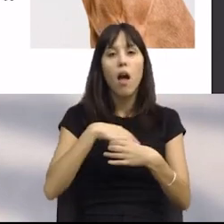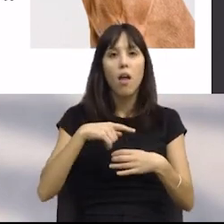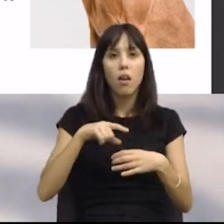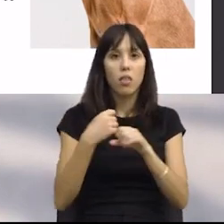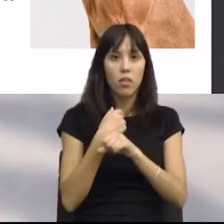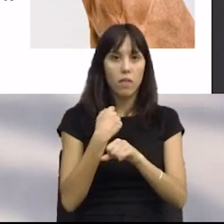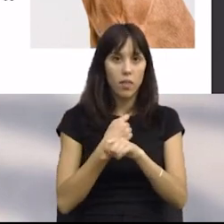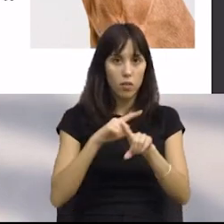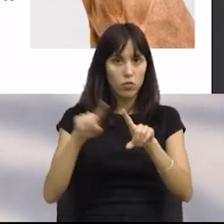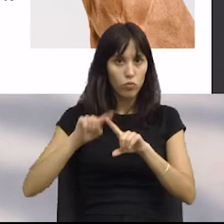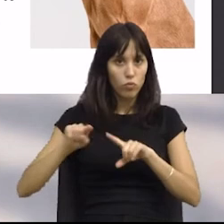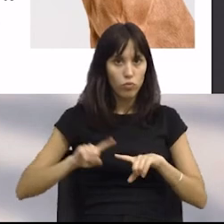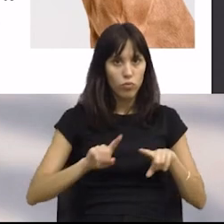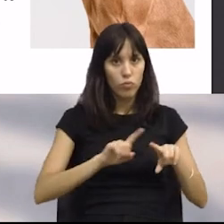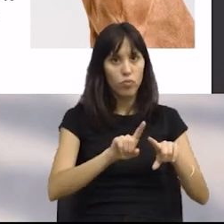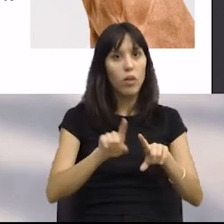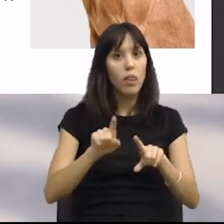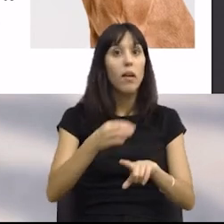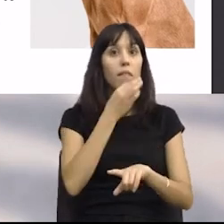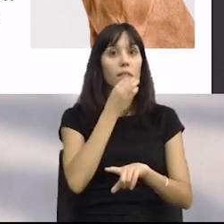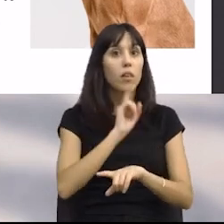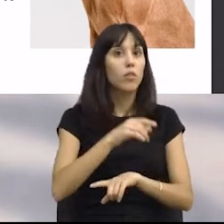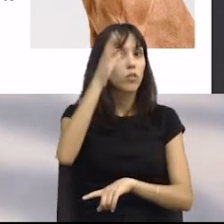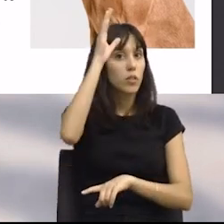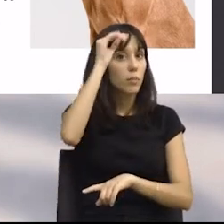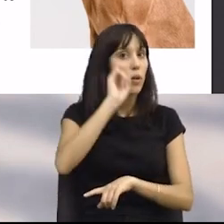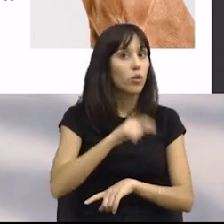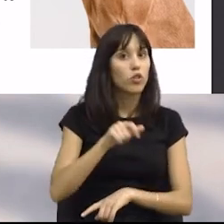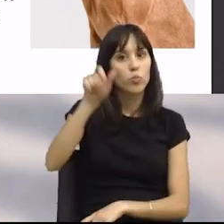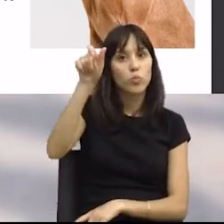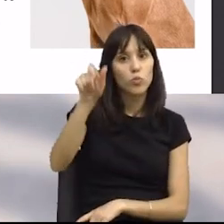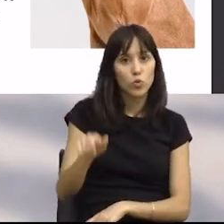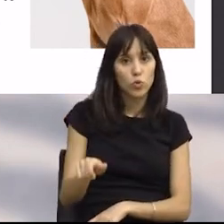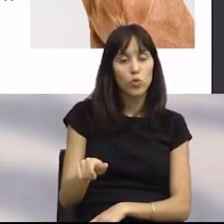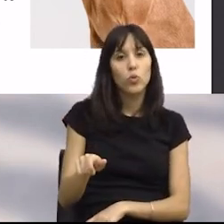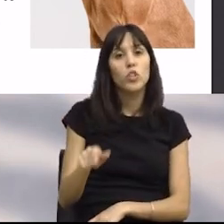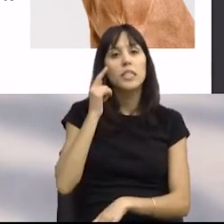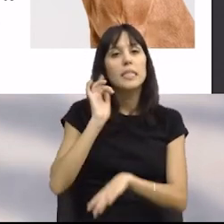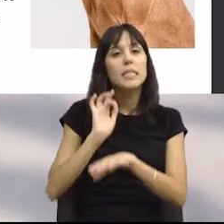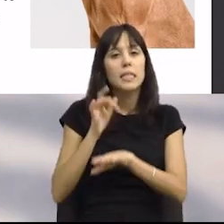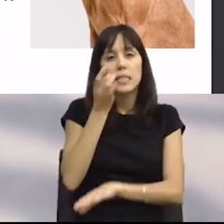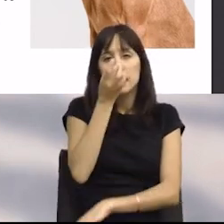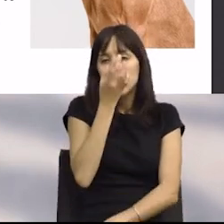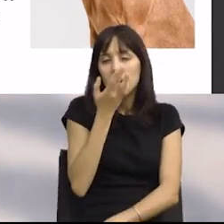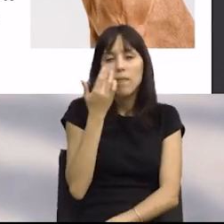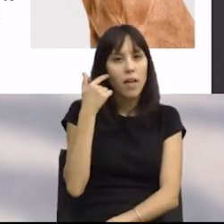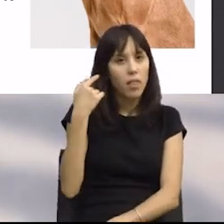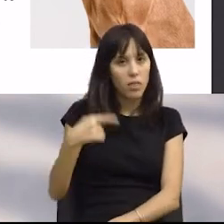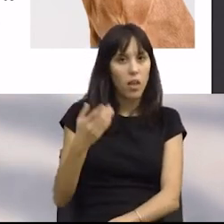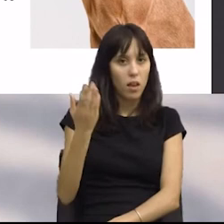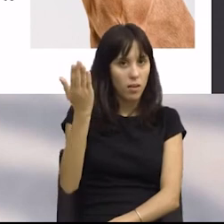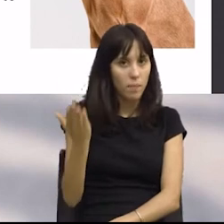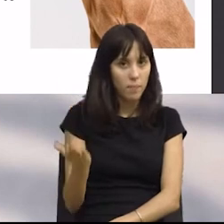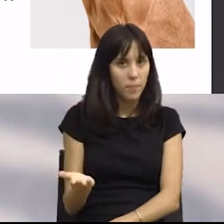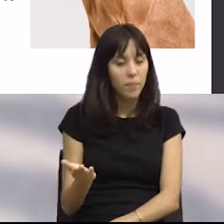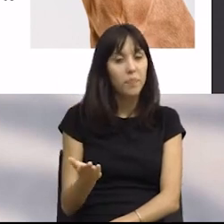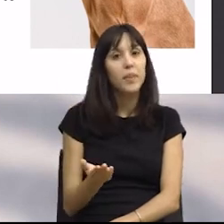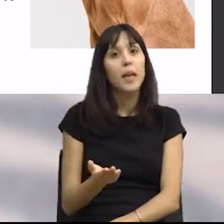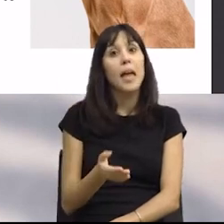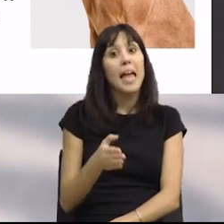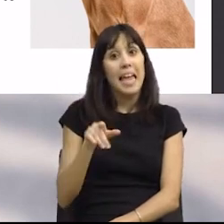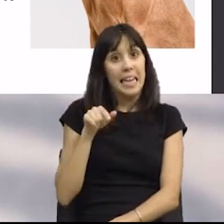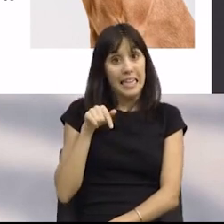e faz referência aos animais enquanto seres sensíveis. Aqui, em Portugal,